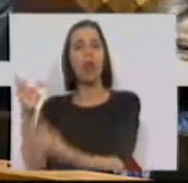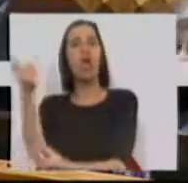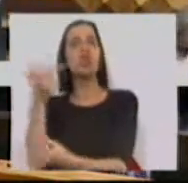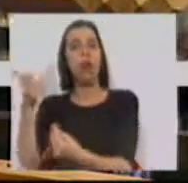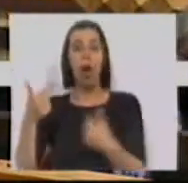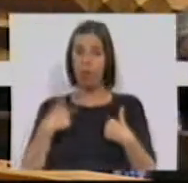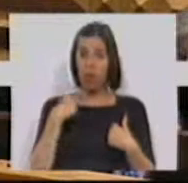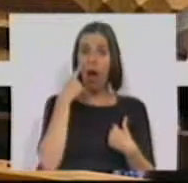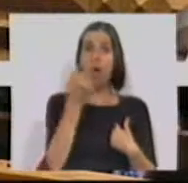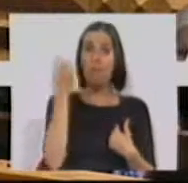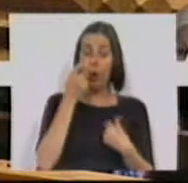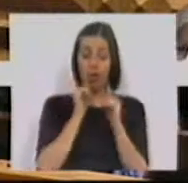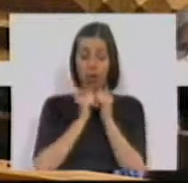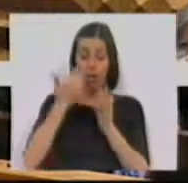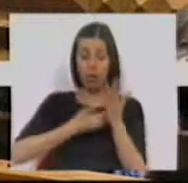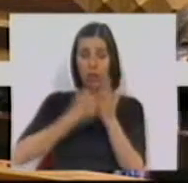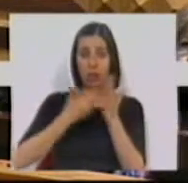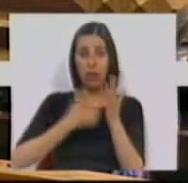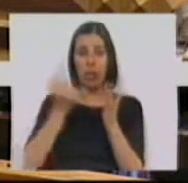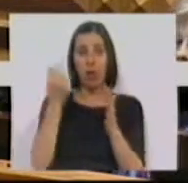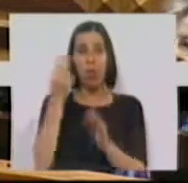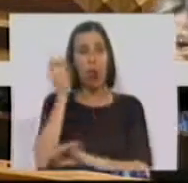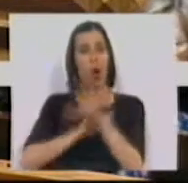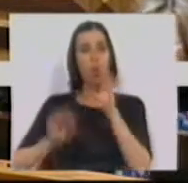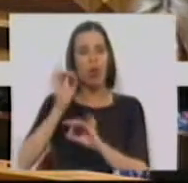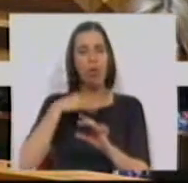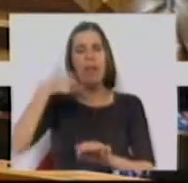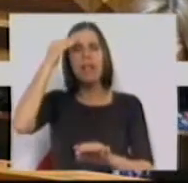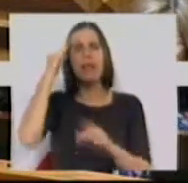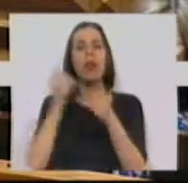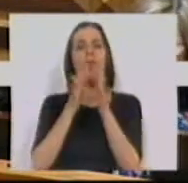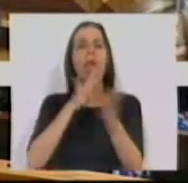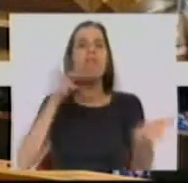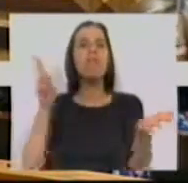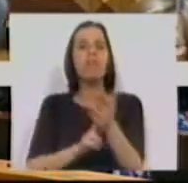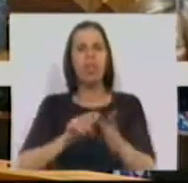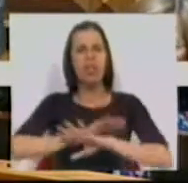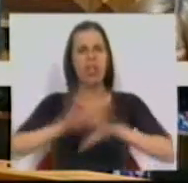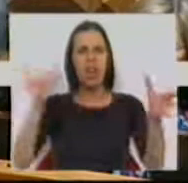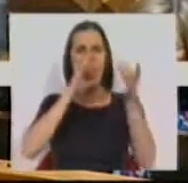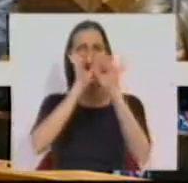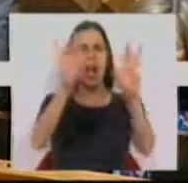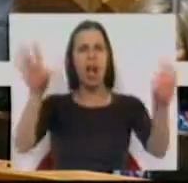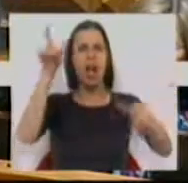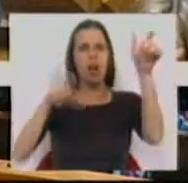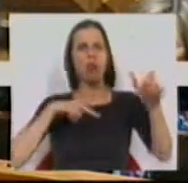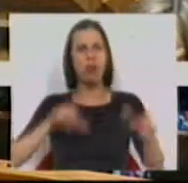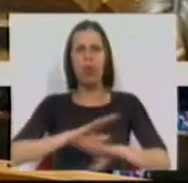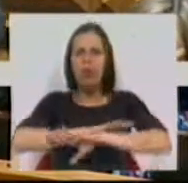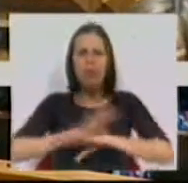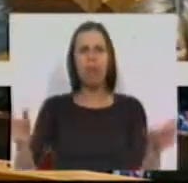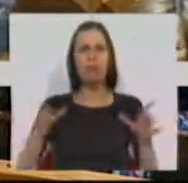e nós temos que procurar nos documentos das instituições da União Europeia para saber toda a verdade. Deixe de enganar os portugueses.